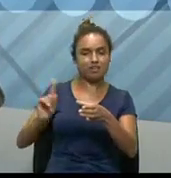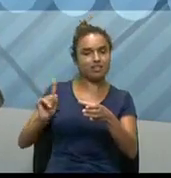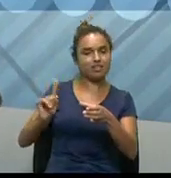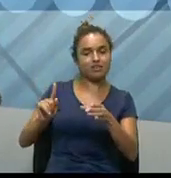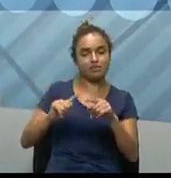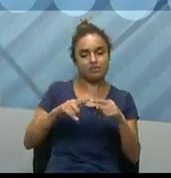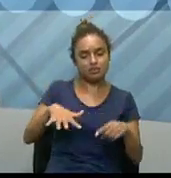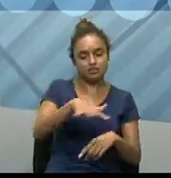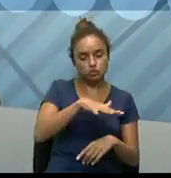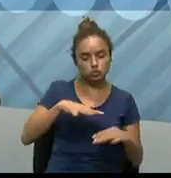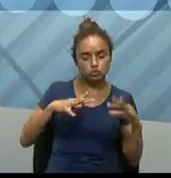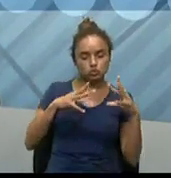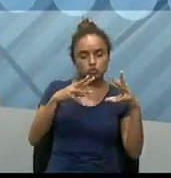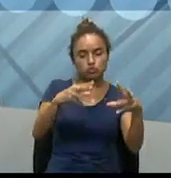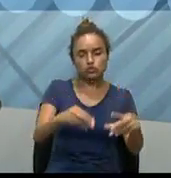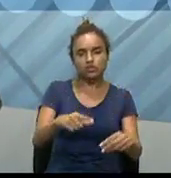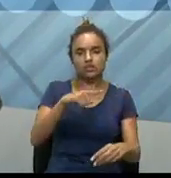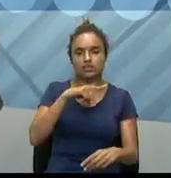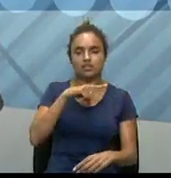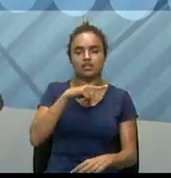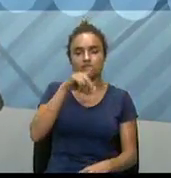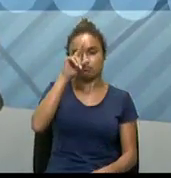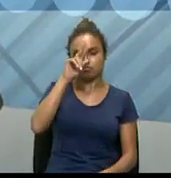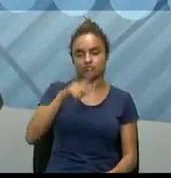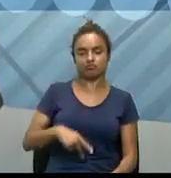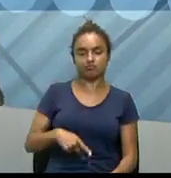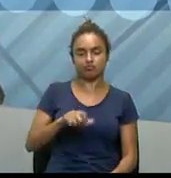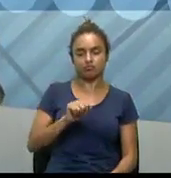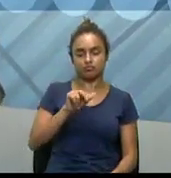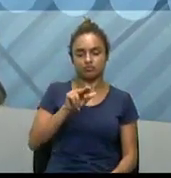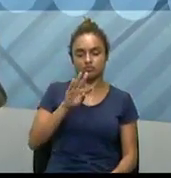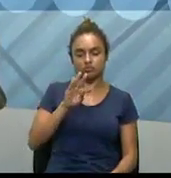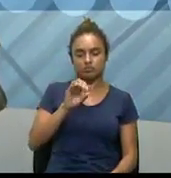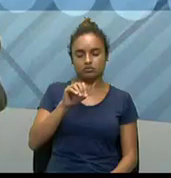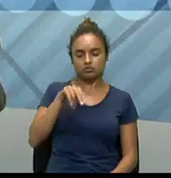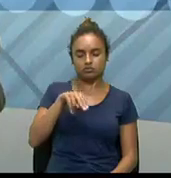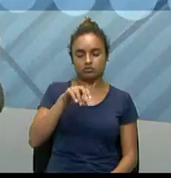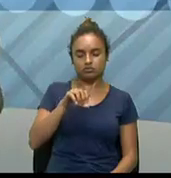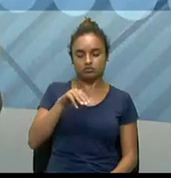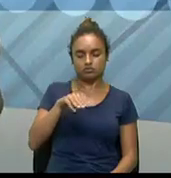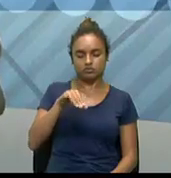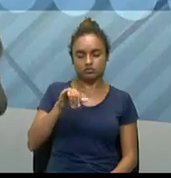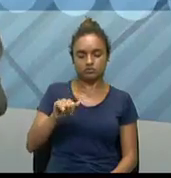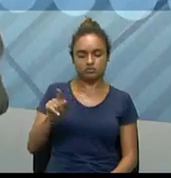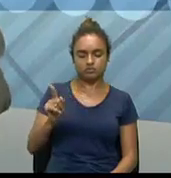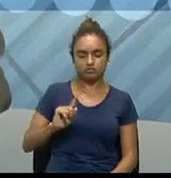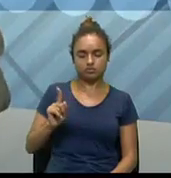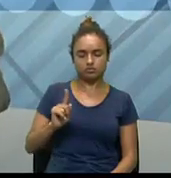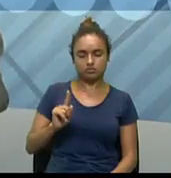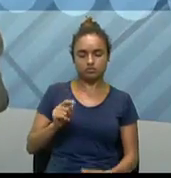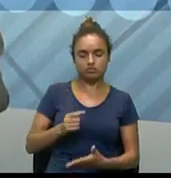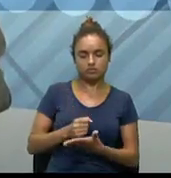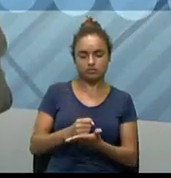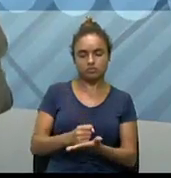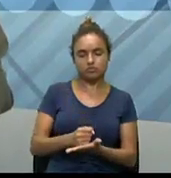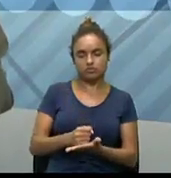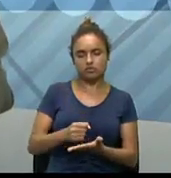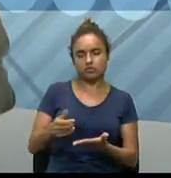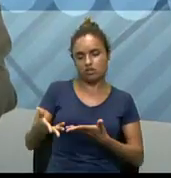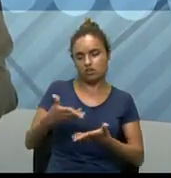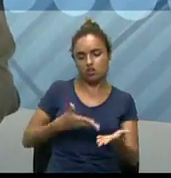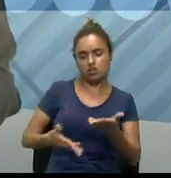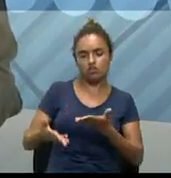uma das principais características, como eu falei para vocês, é justamente não depender uma moeda totalmente